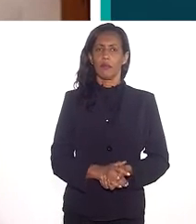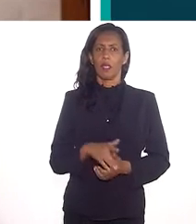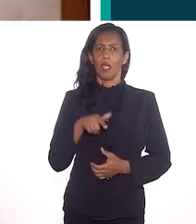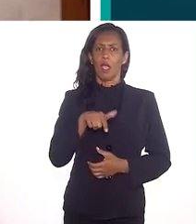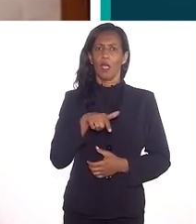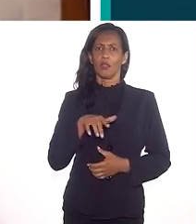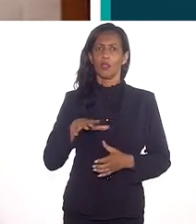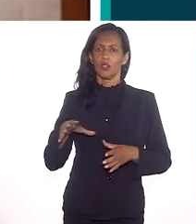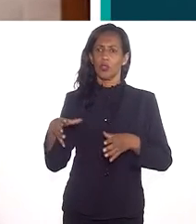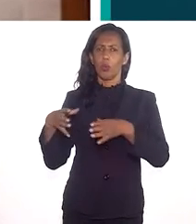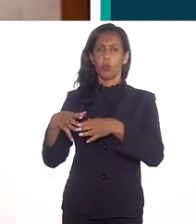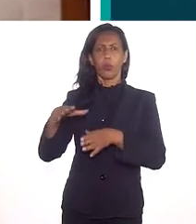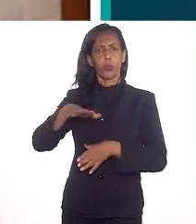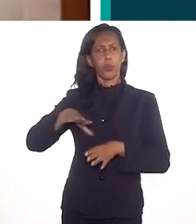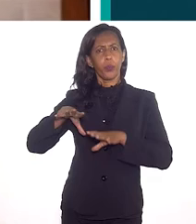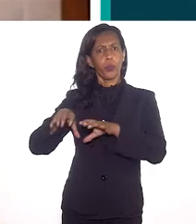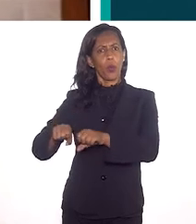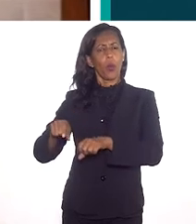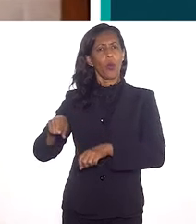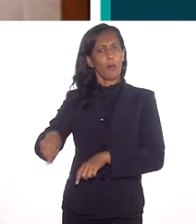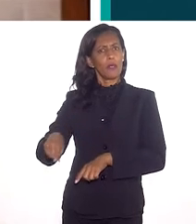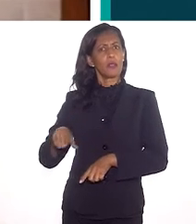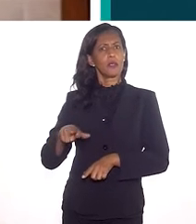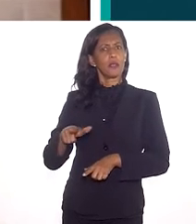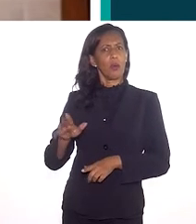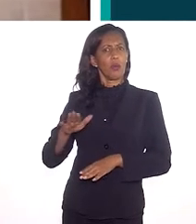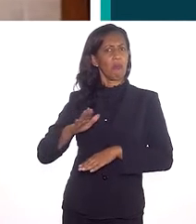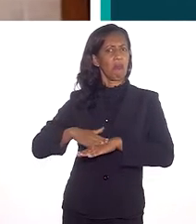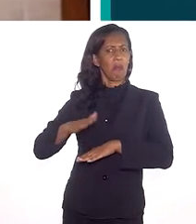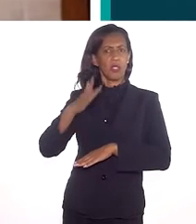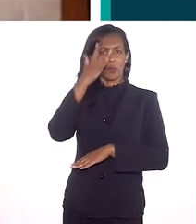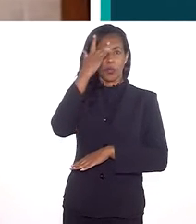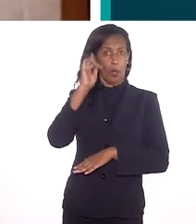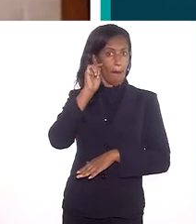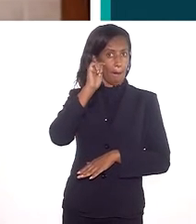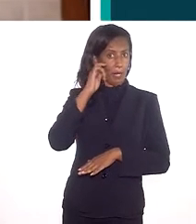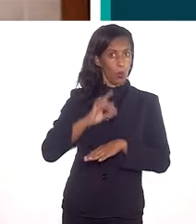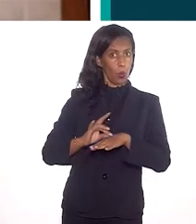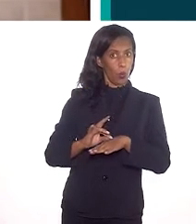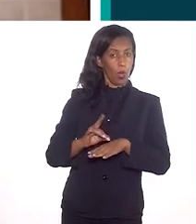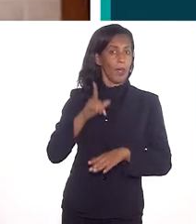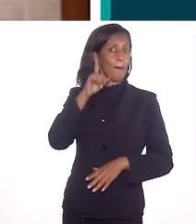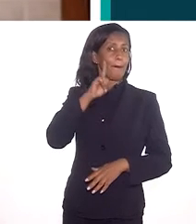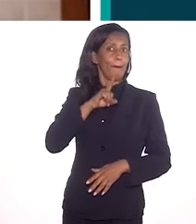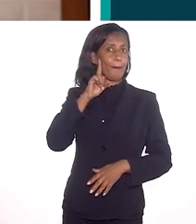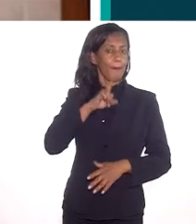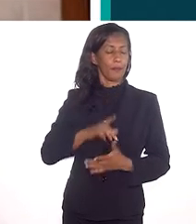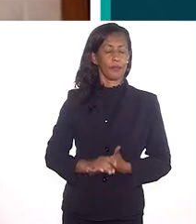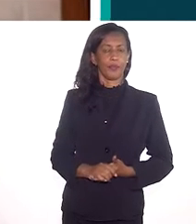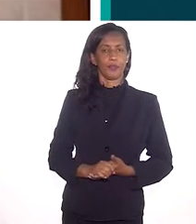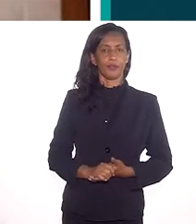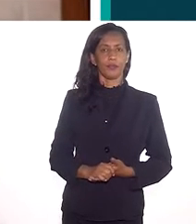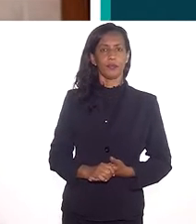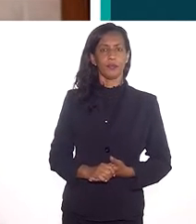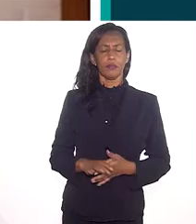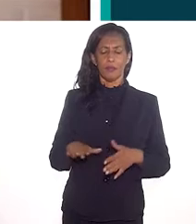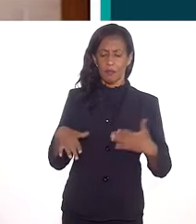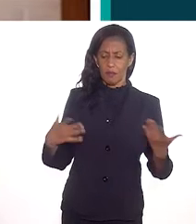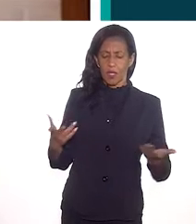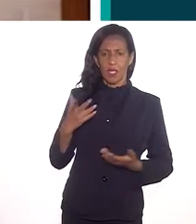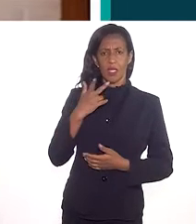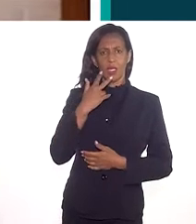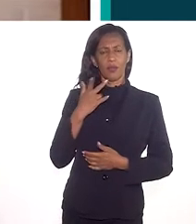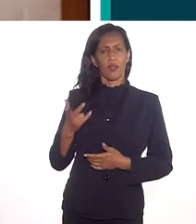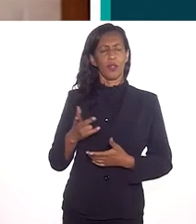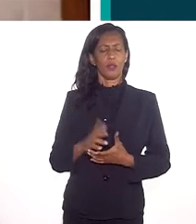ocupações são ocupadas, mais literalmente, com pessoas pretas e pardas. E aí ele falou